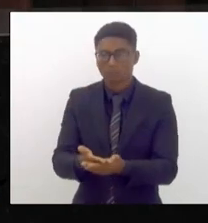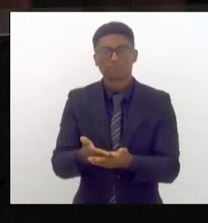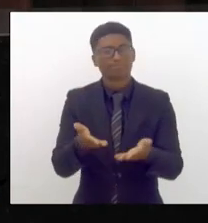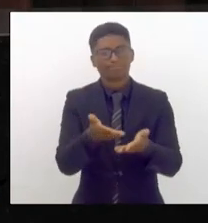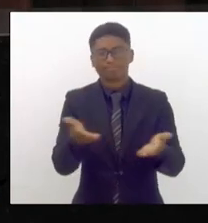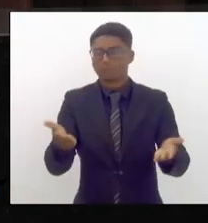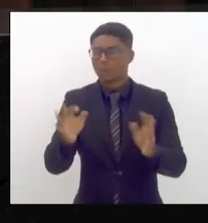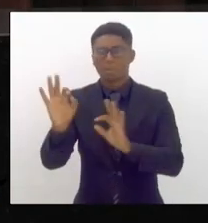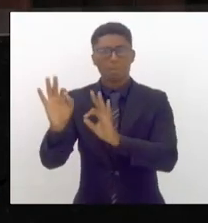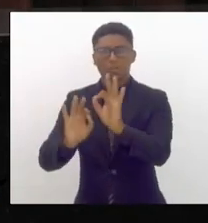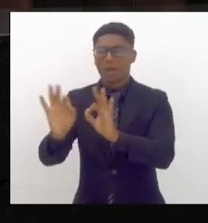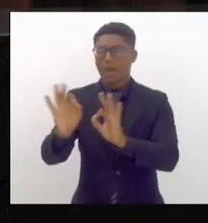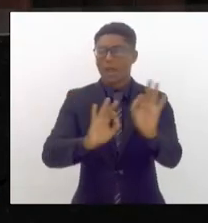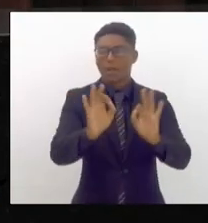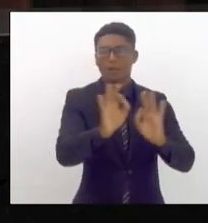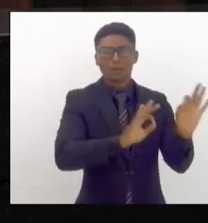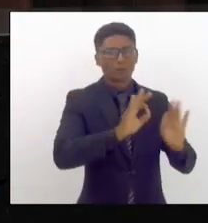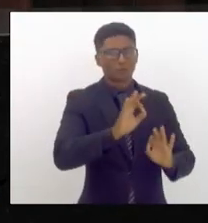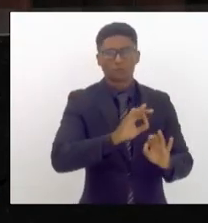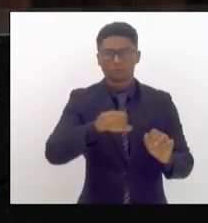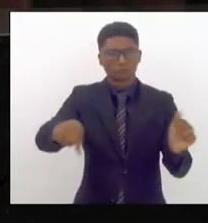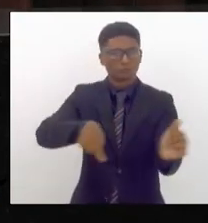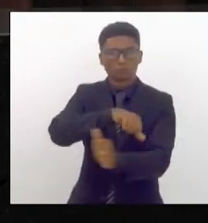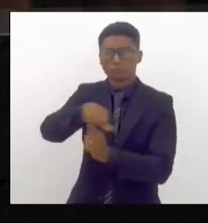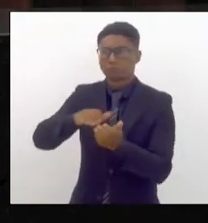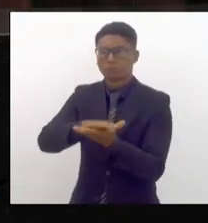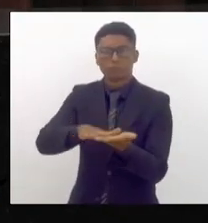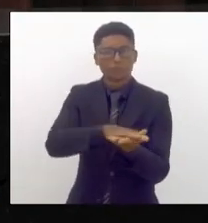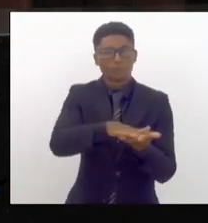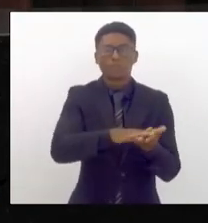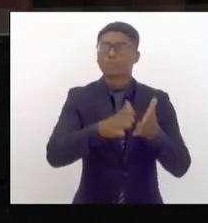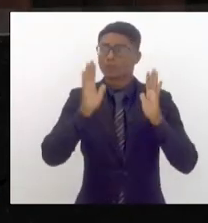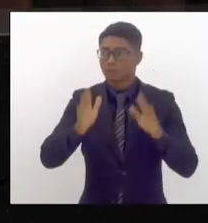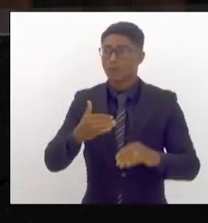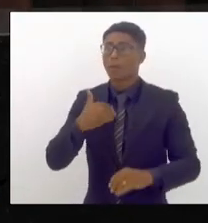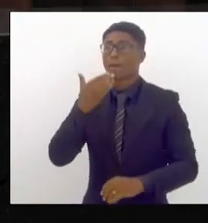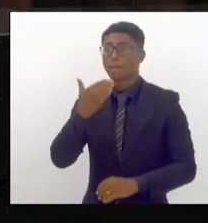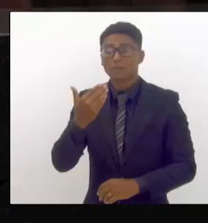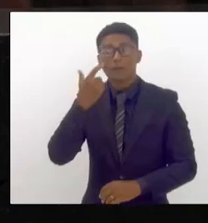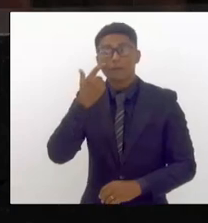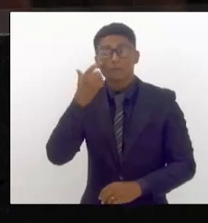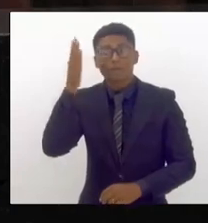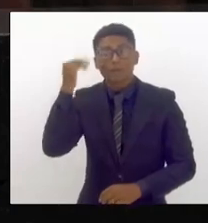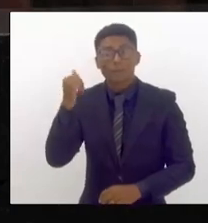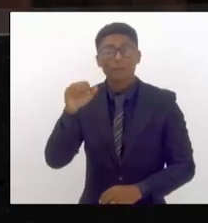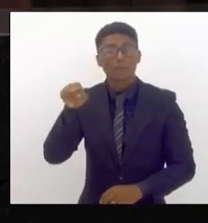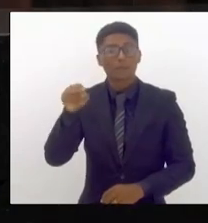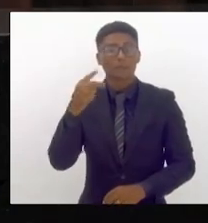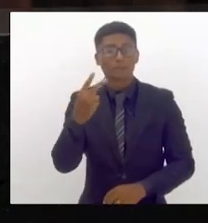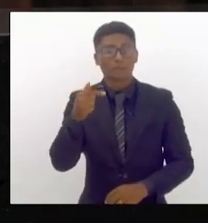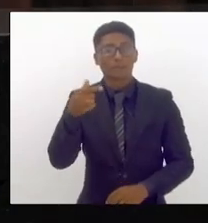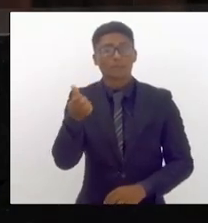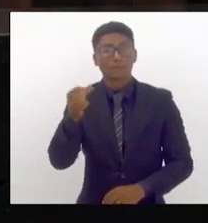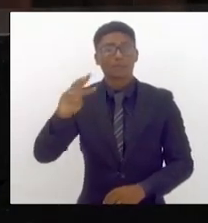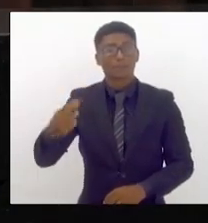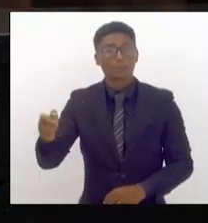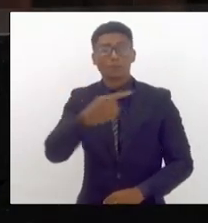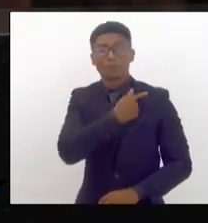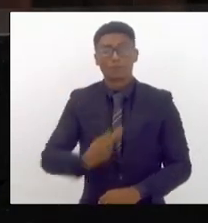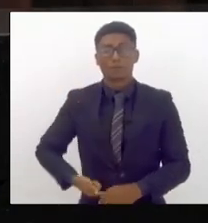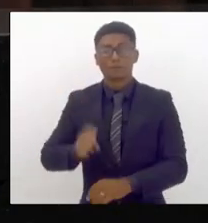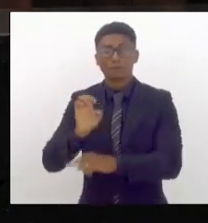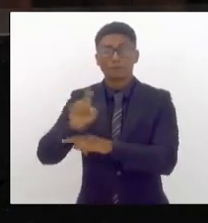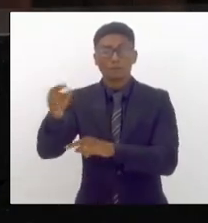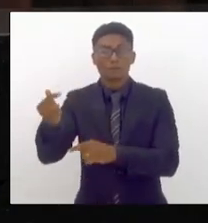viu o projeto eu já solicitei para saber os 276 milhões que foram disponibilizados pelo governo do estado